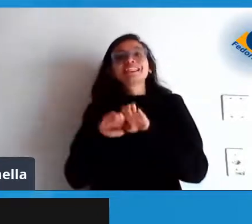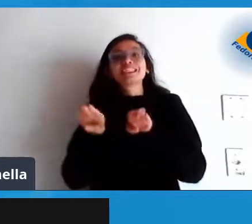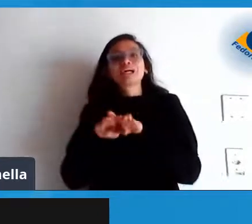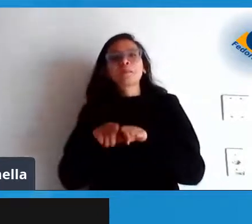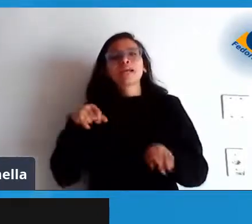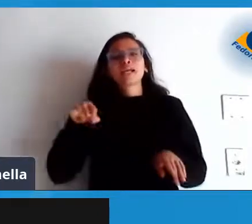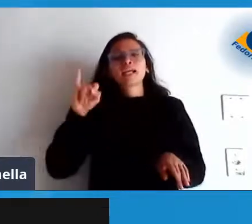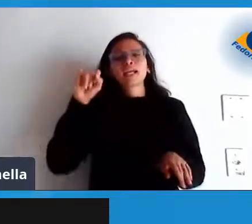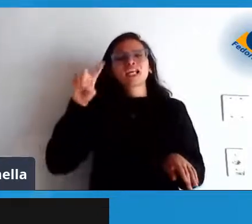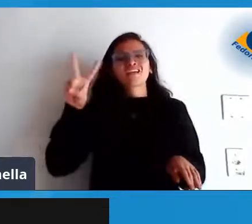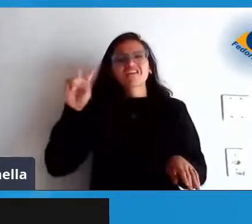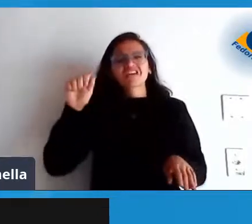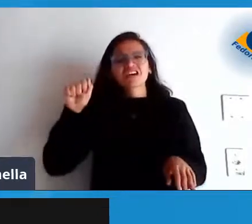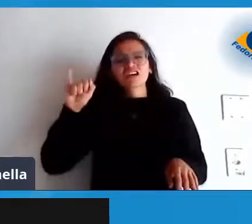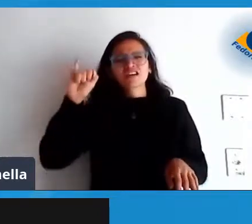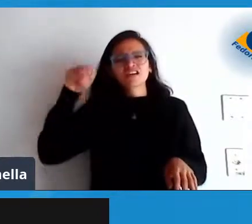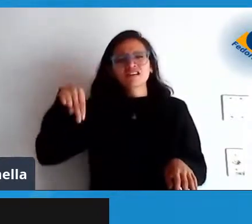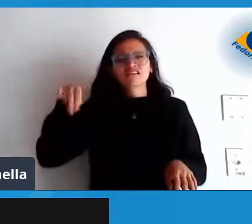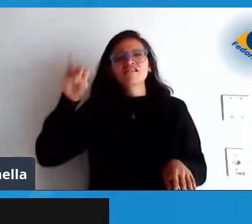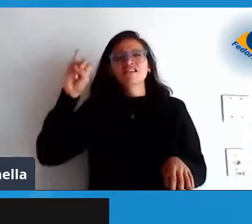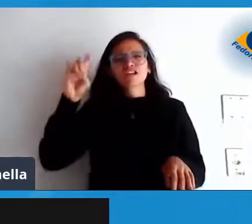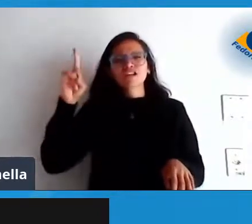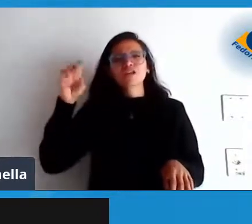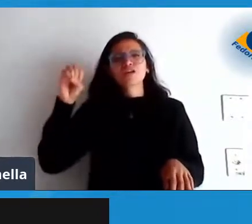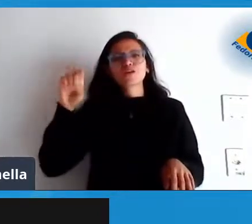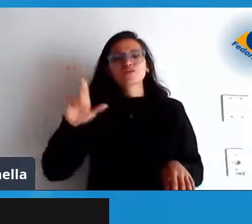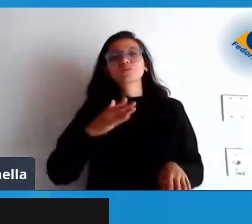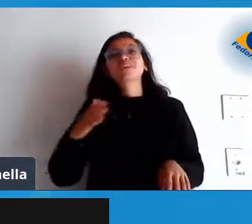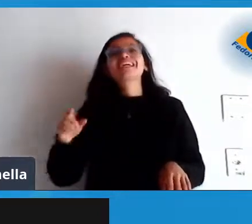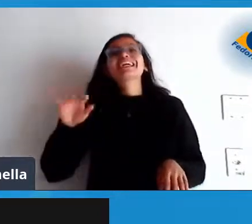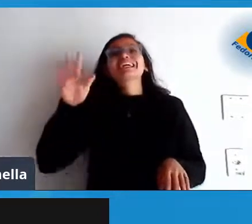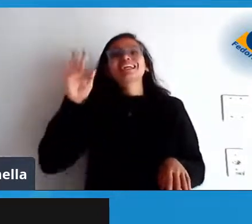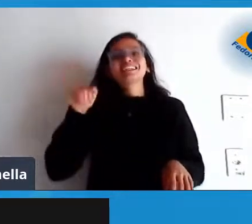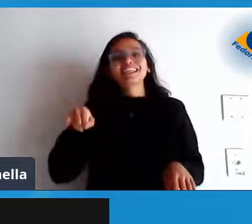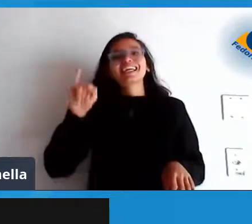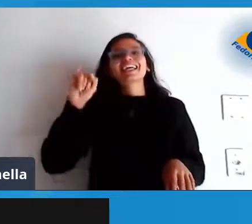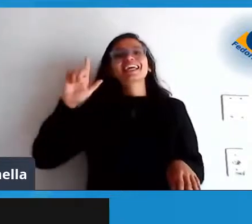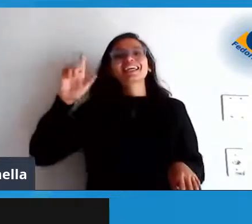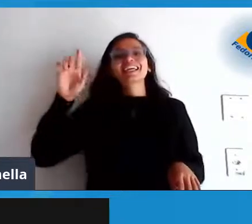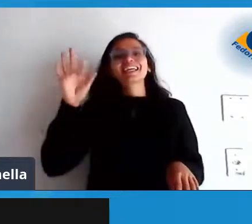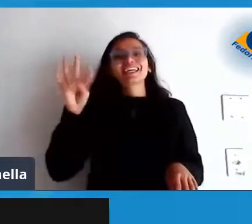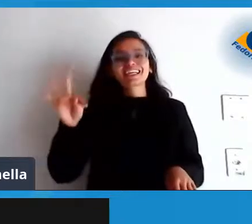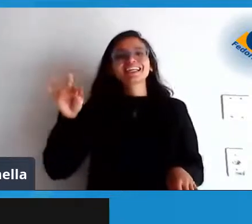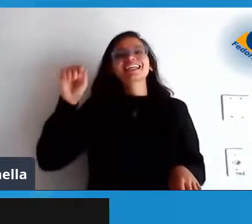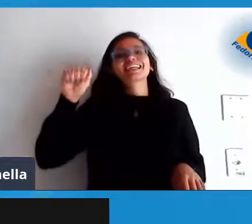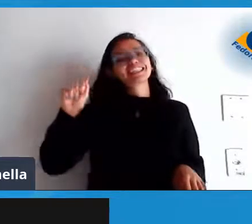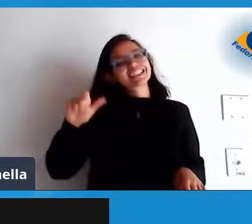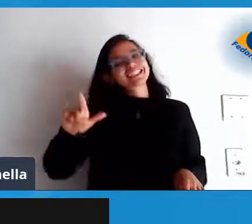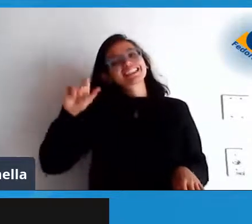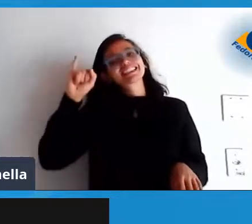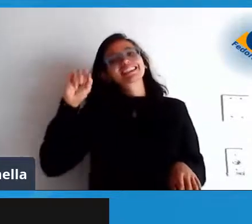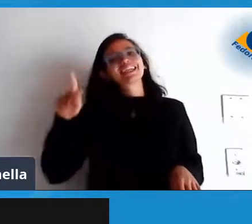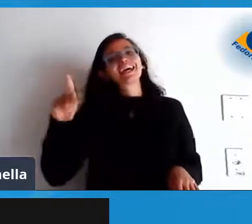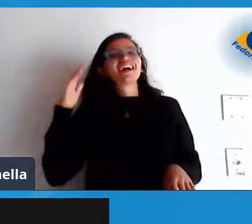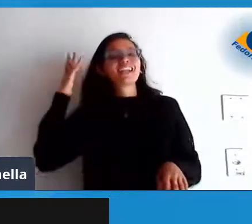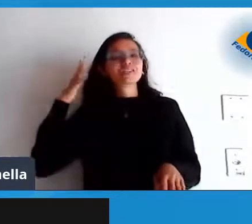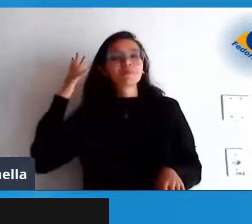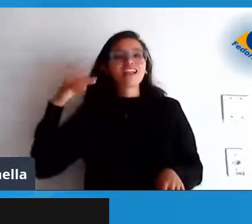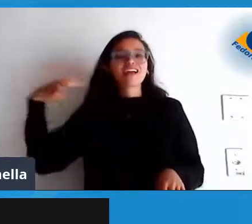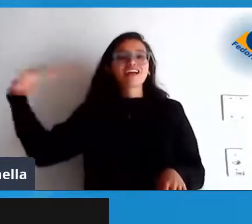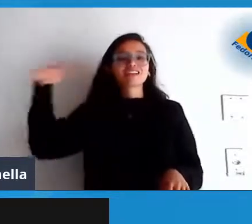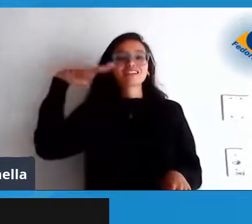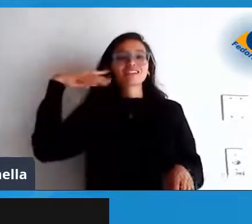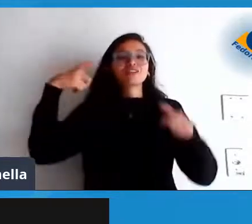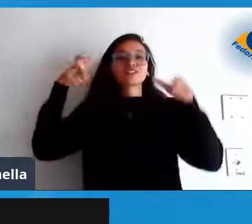eu acho que é na França ou na Itália que também estava presente aqui no grupo e também vem nas palestras da gente tá bom? Nós vamos